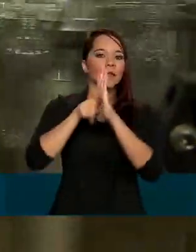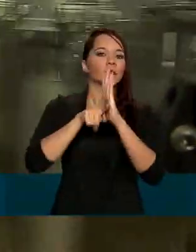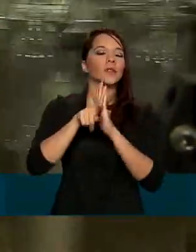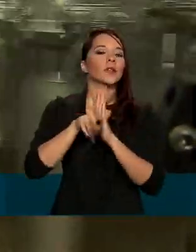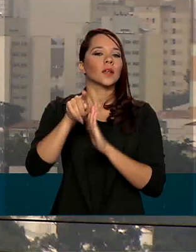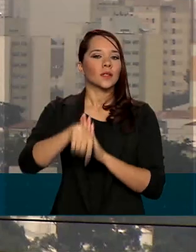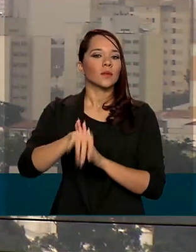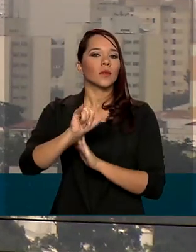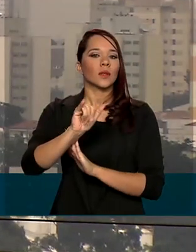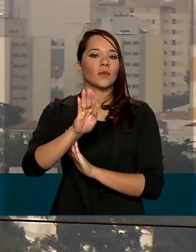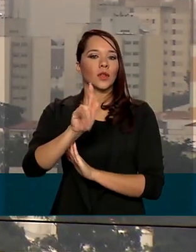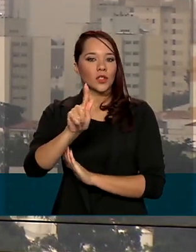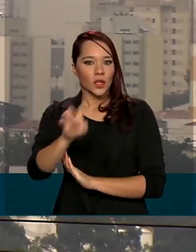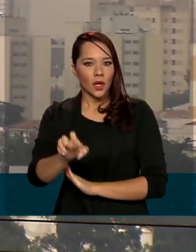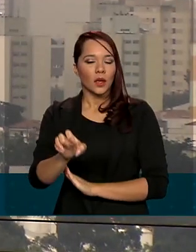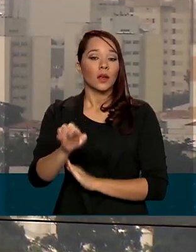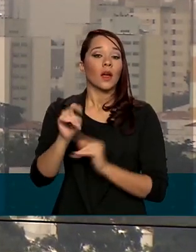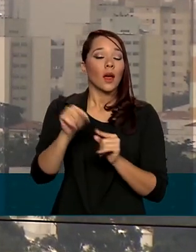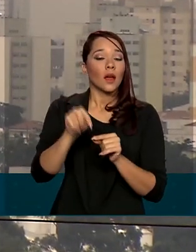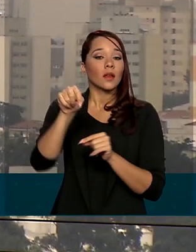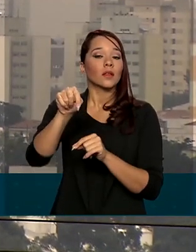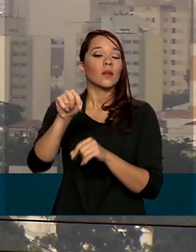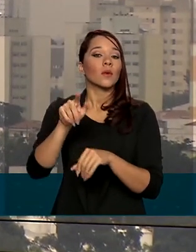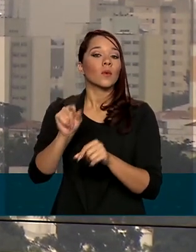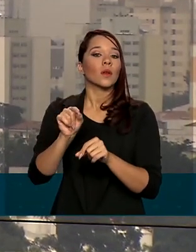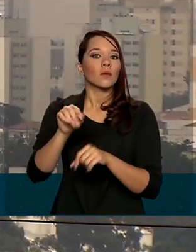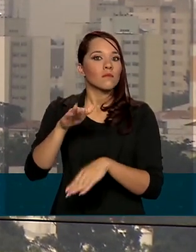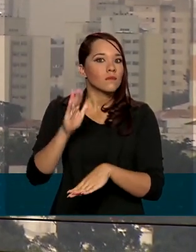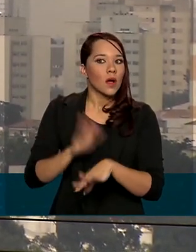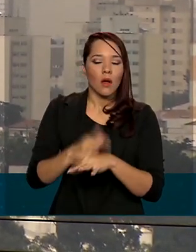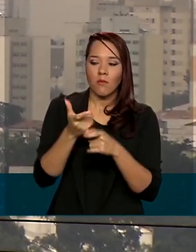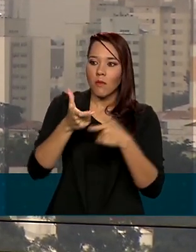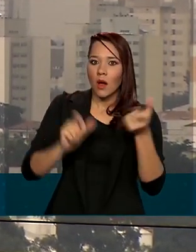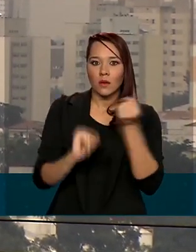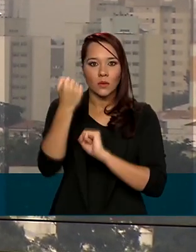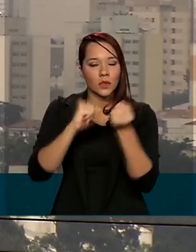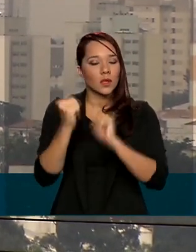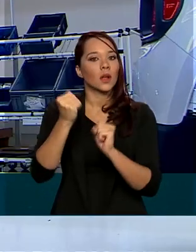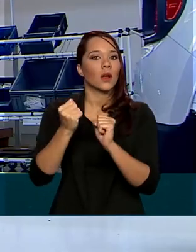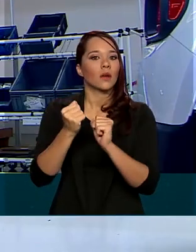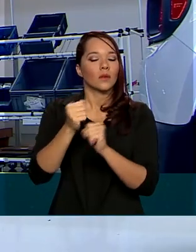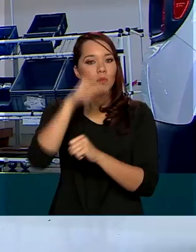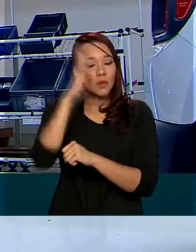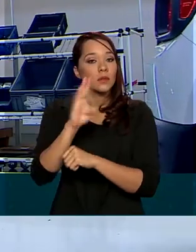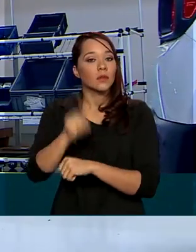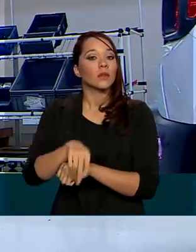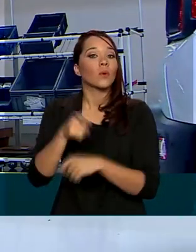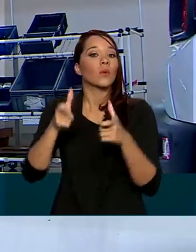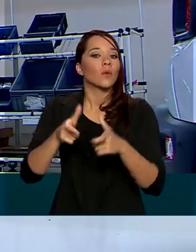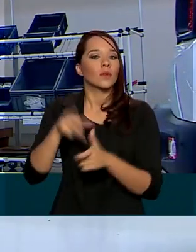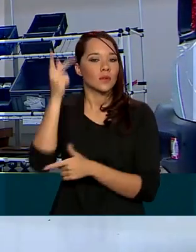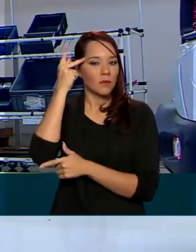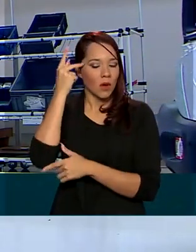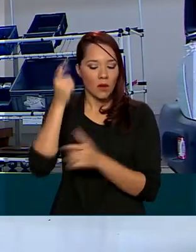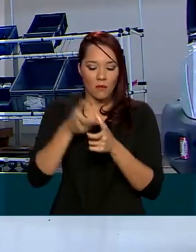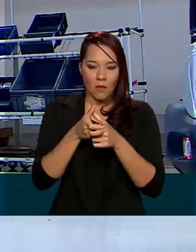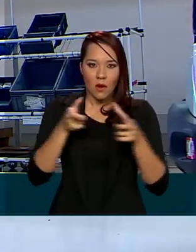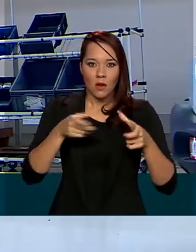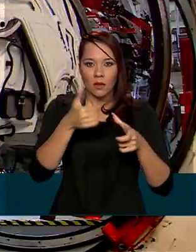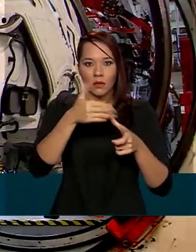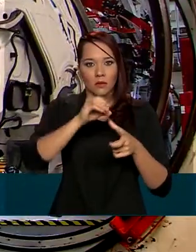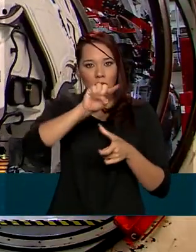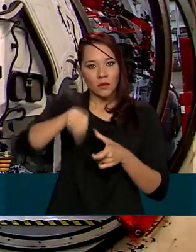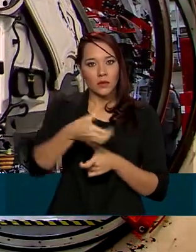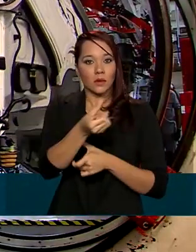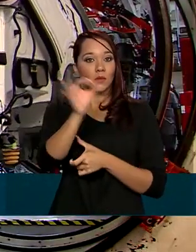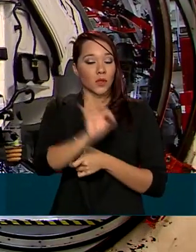do IBGE. Os destaques estão no maior parque industrial do país, São Paulo, que teve aumento de 10,6% em